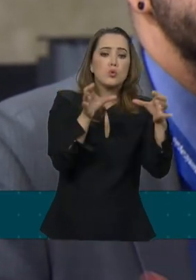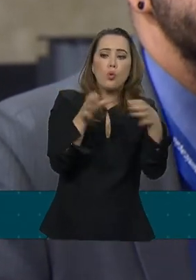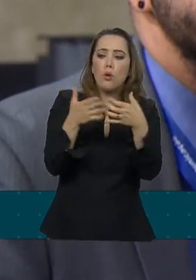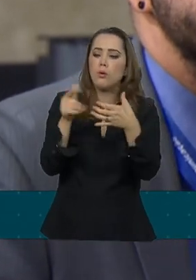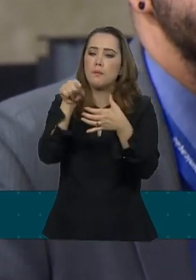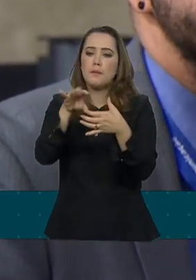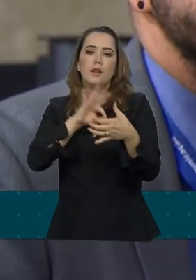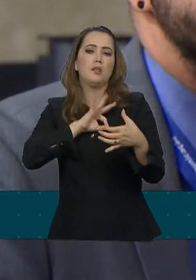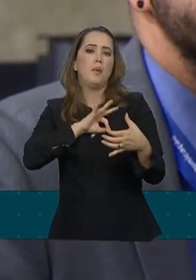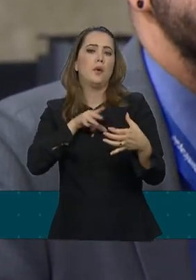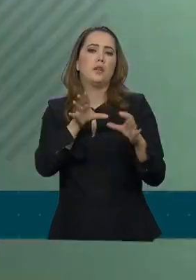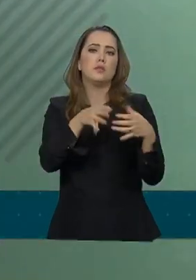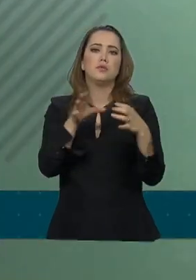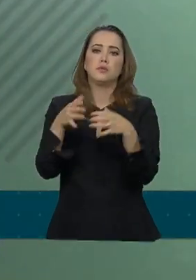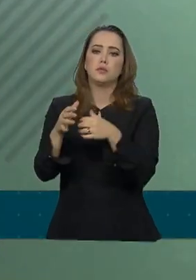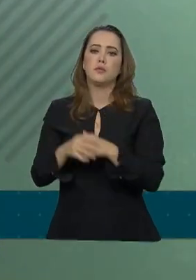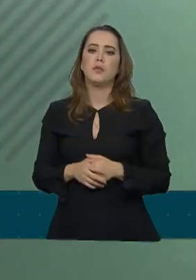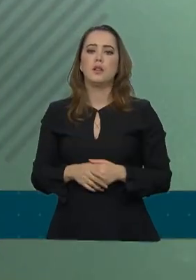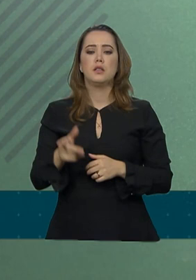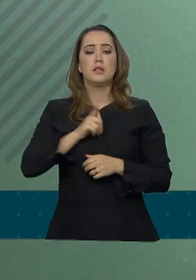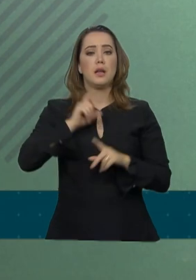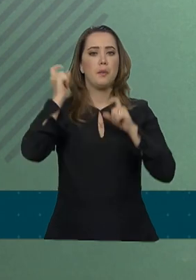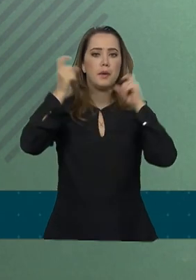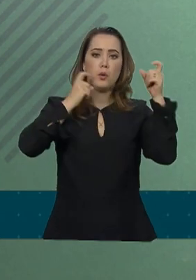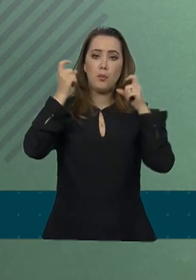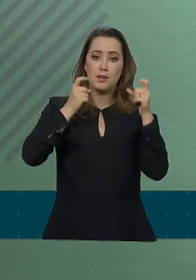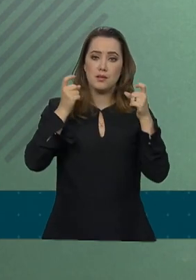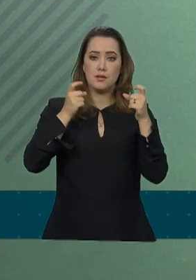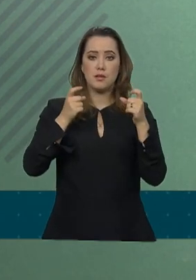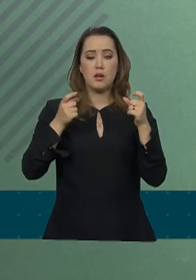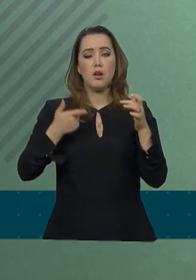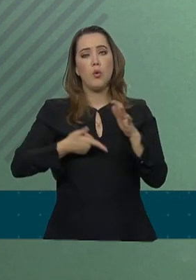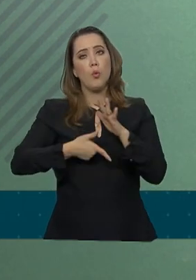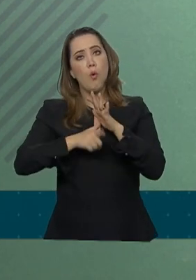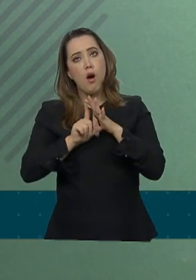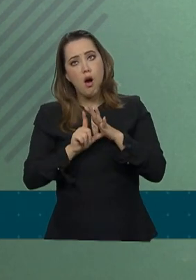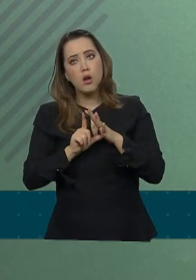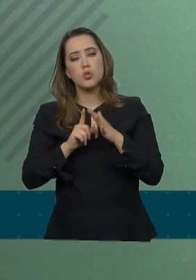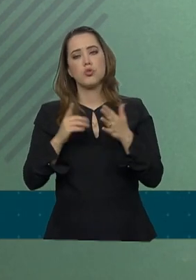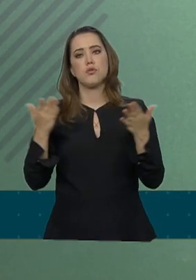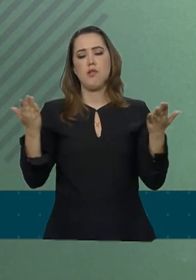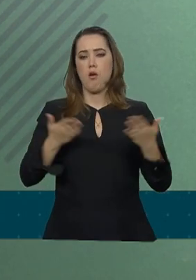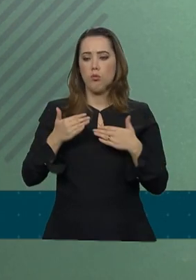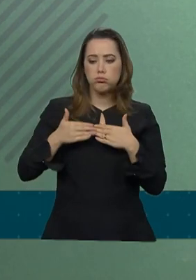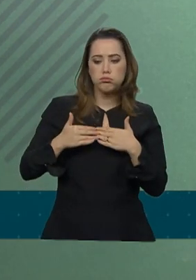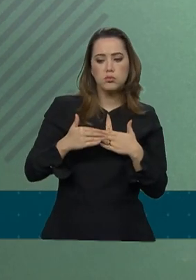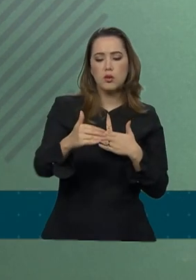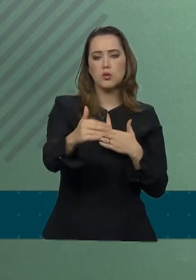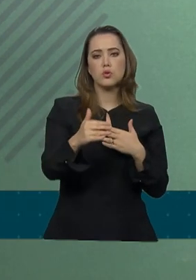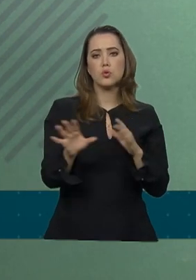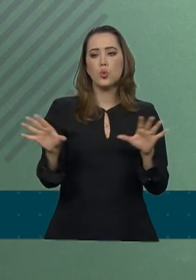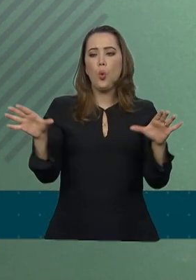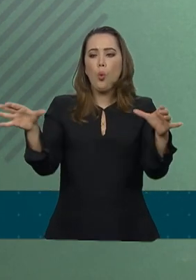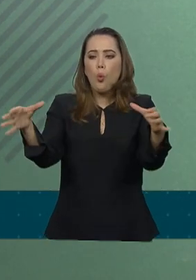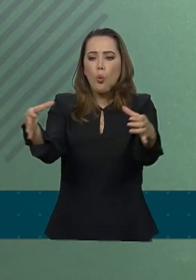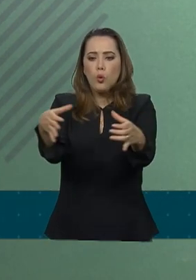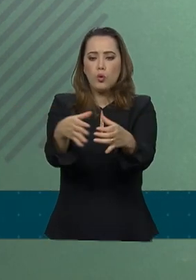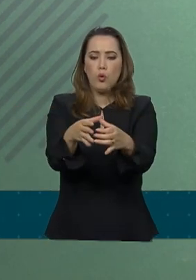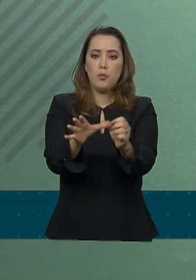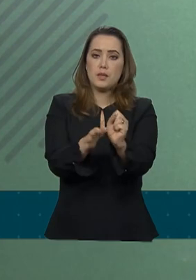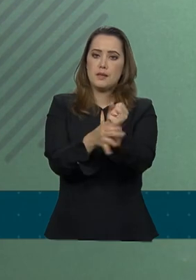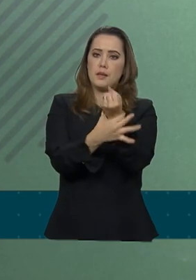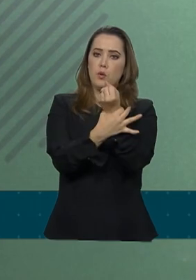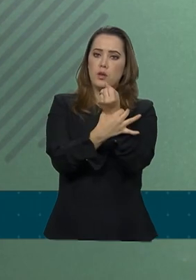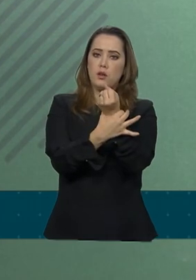se referia nesse momento? Ele tem preocupação, não de agora, de atender aquelas categorias da área de